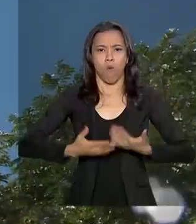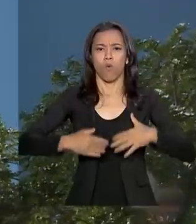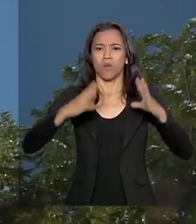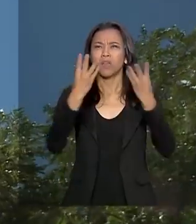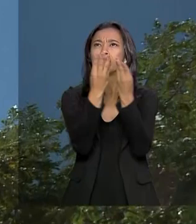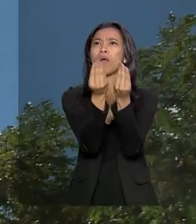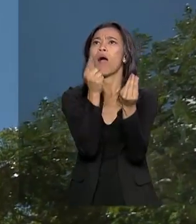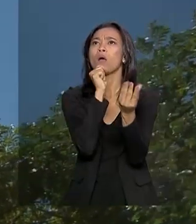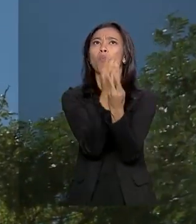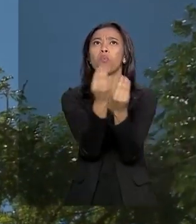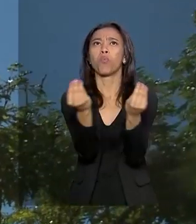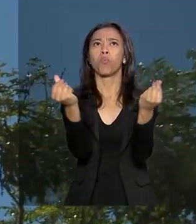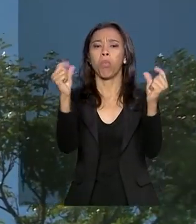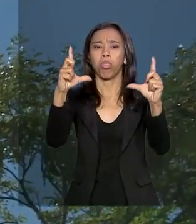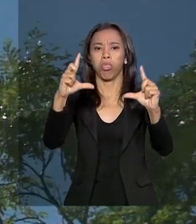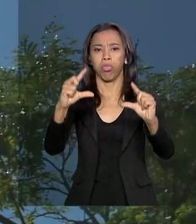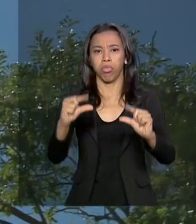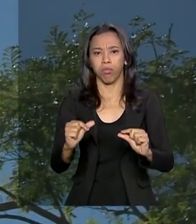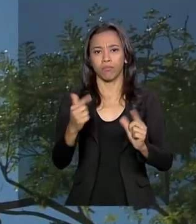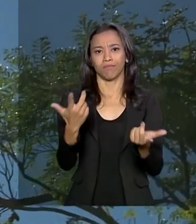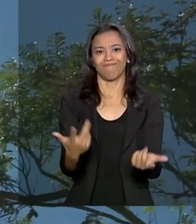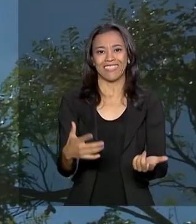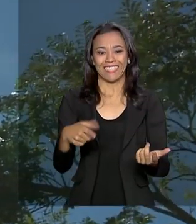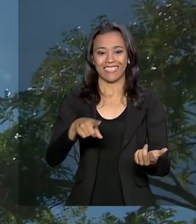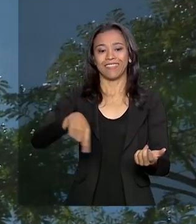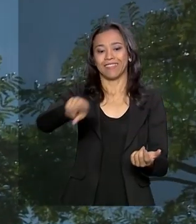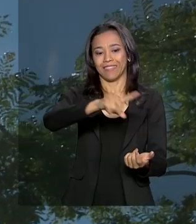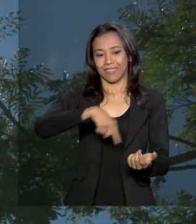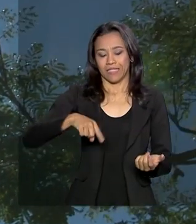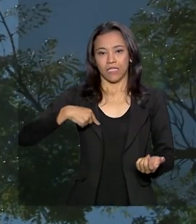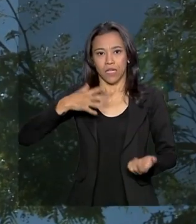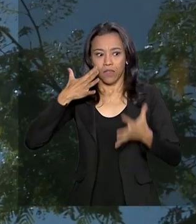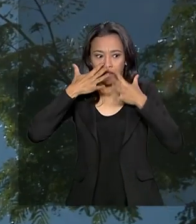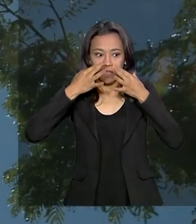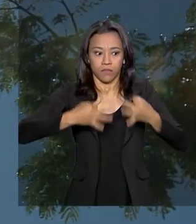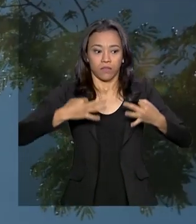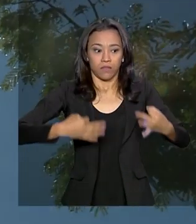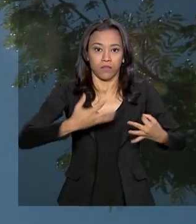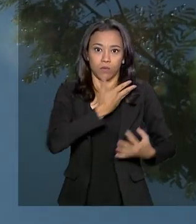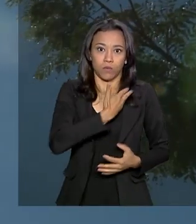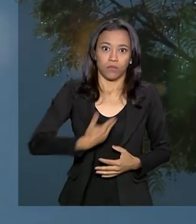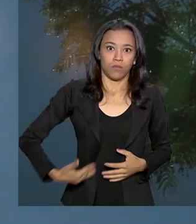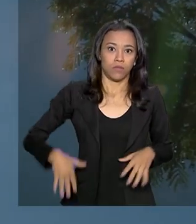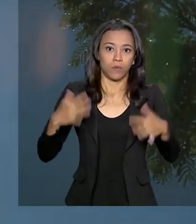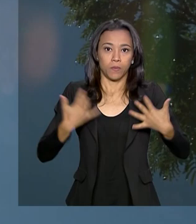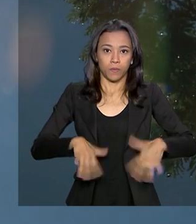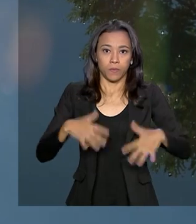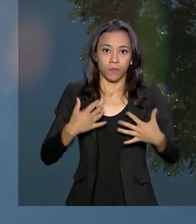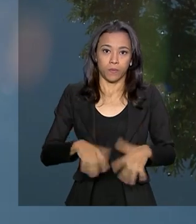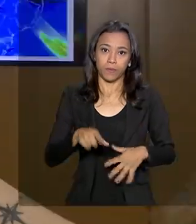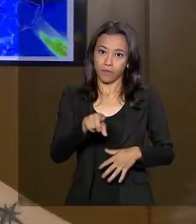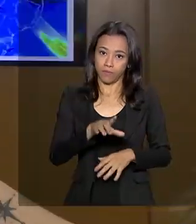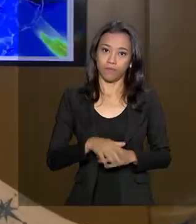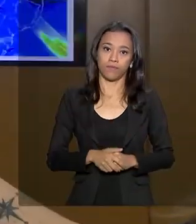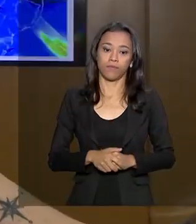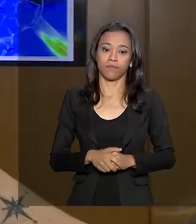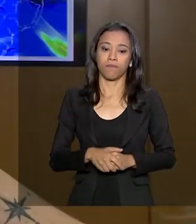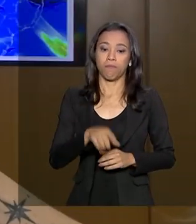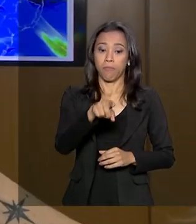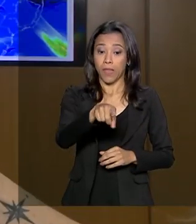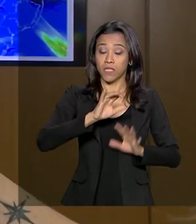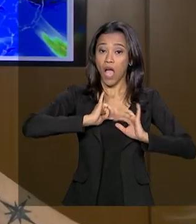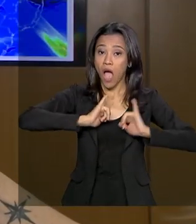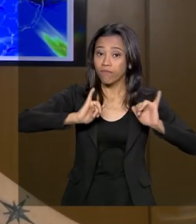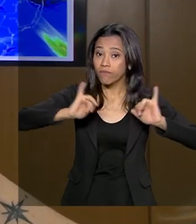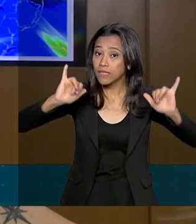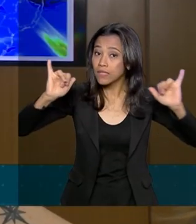ar registrados na capital levaram a Defesa Civil a declarar estado de alerta laranja. A gente emite esses